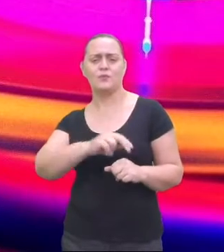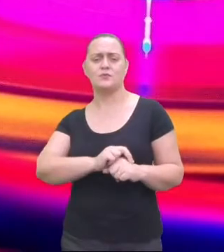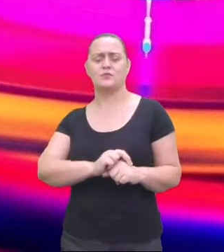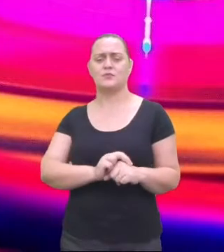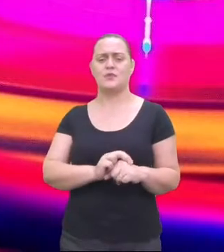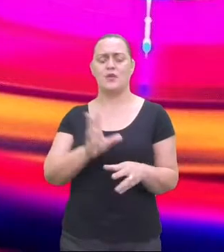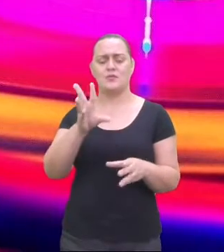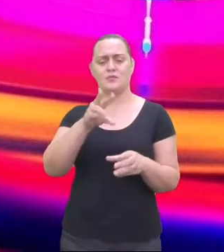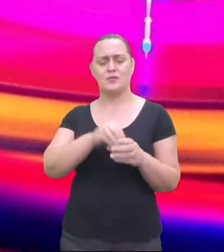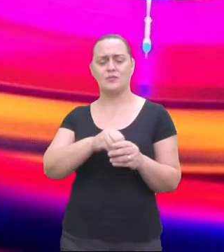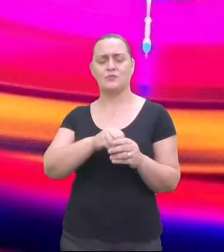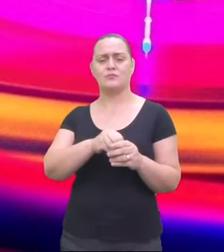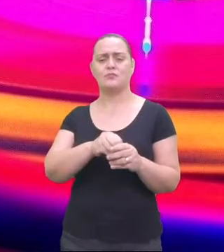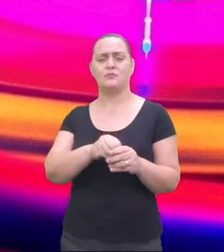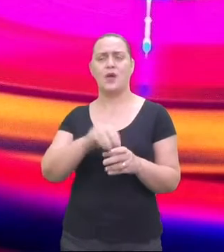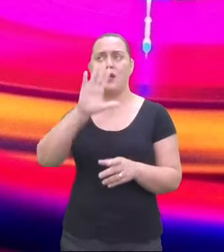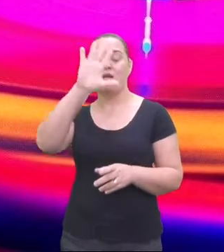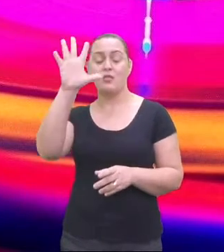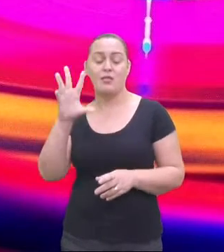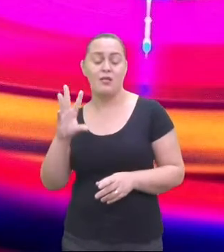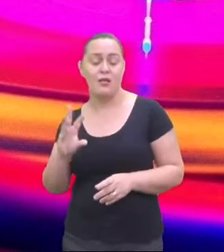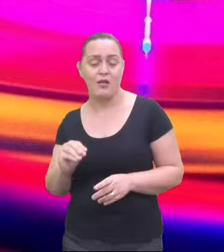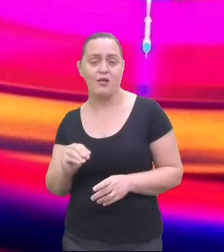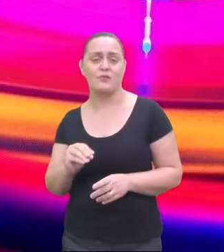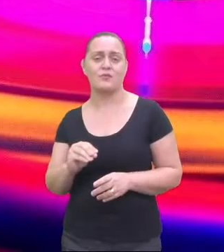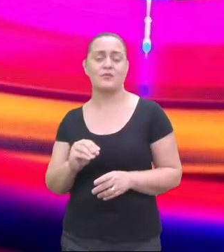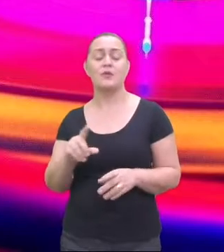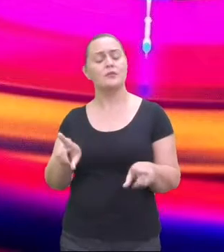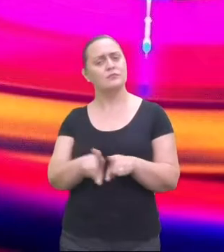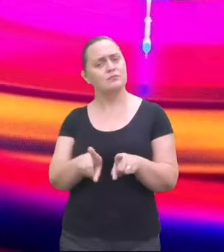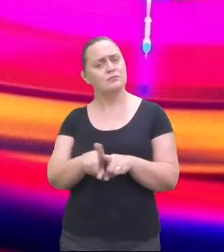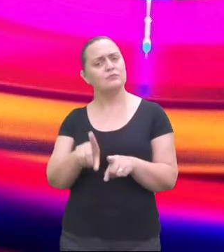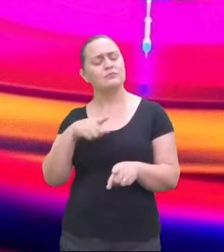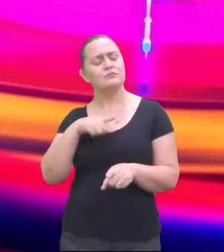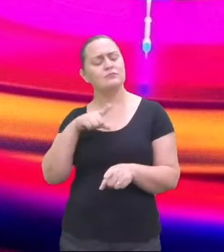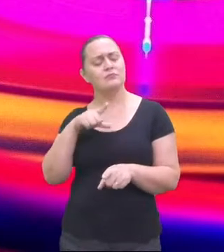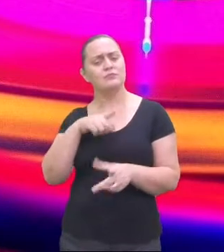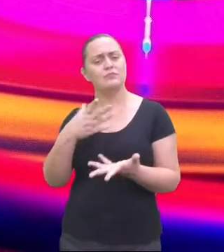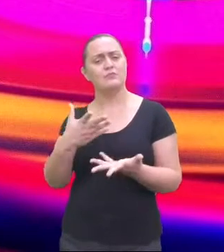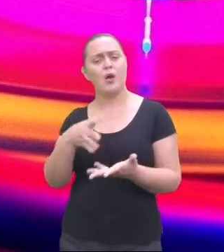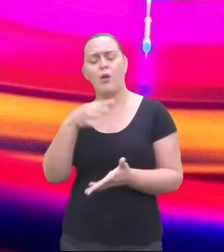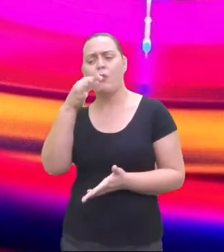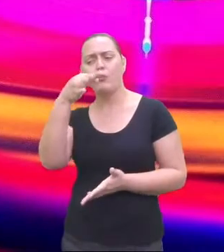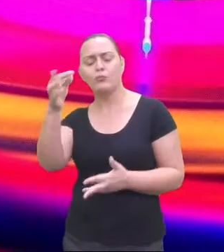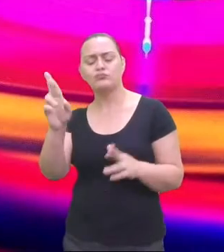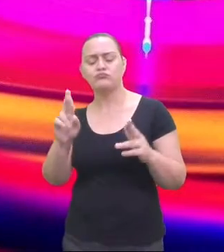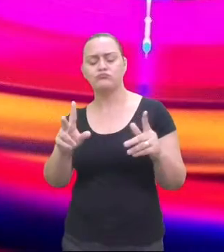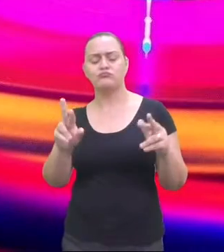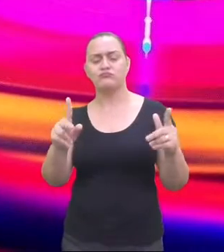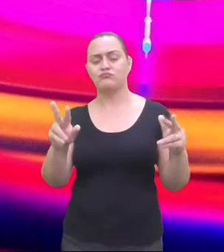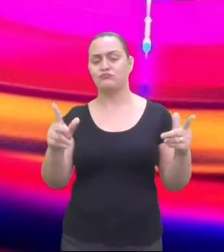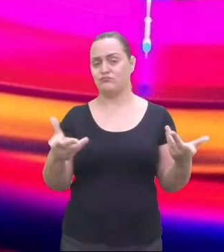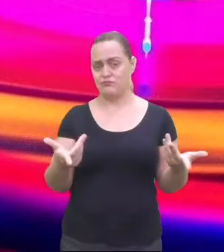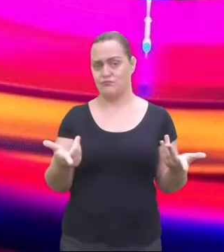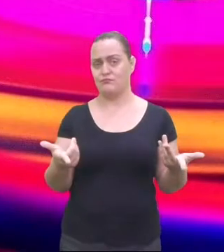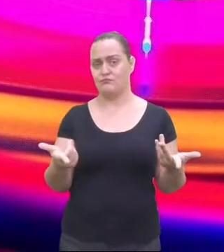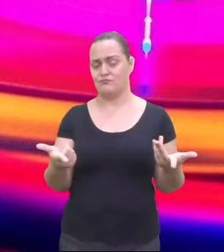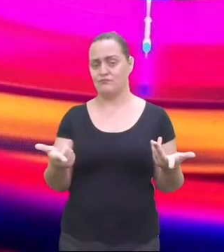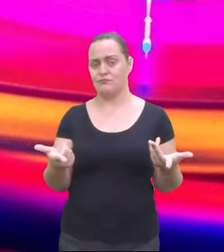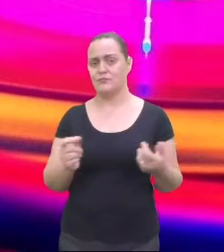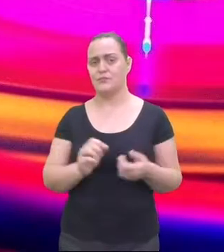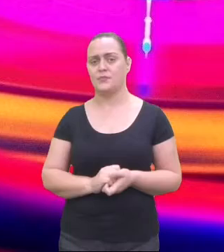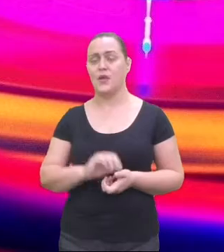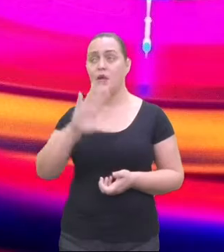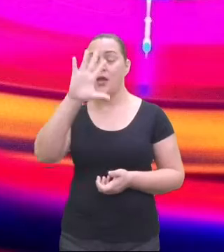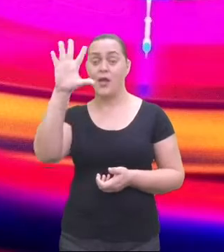muitas tradições musicais distintas. A música da África é muito importante quando se trata